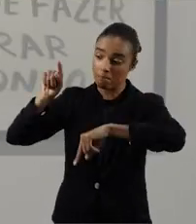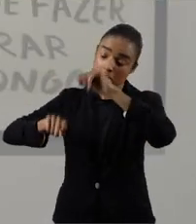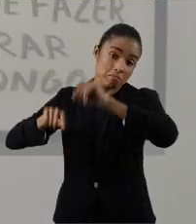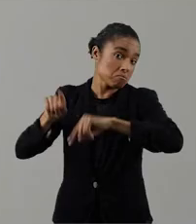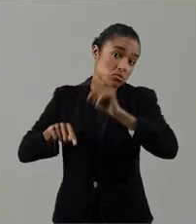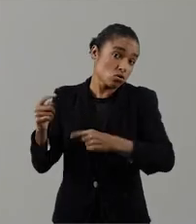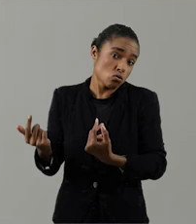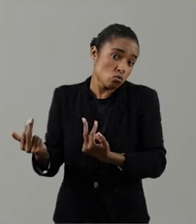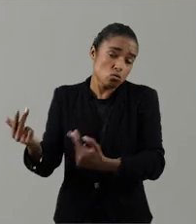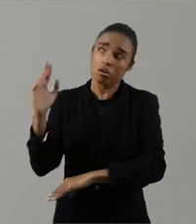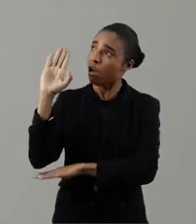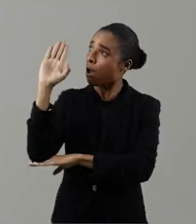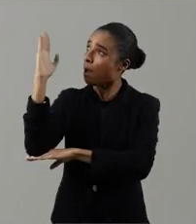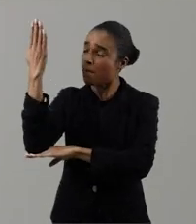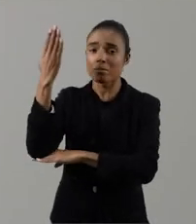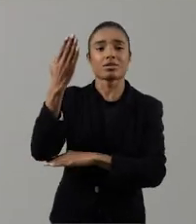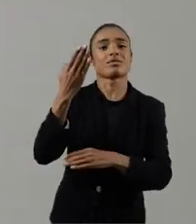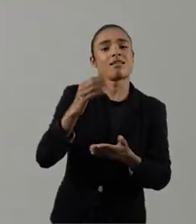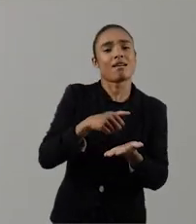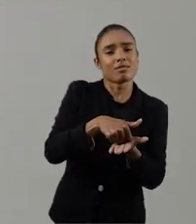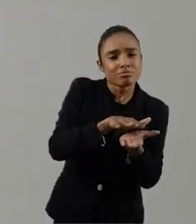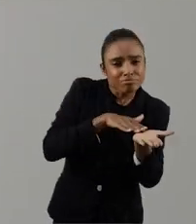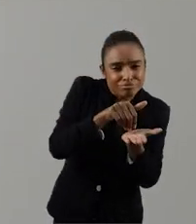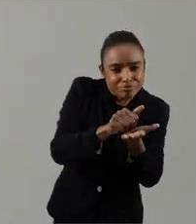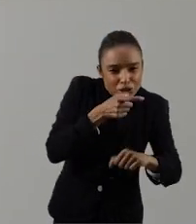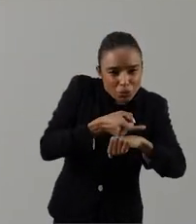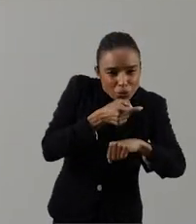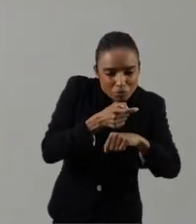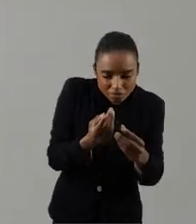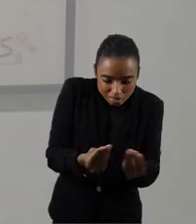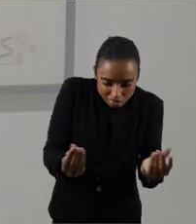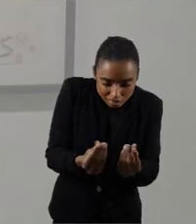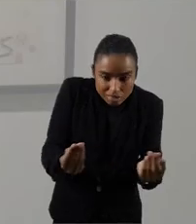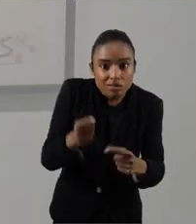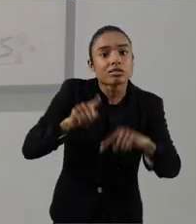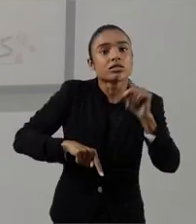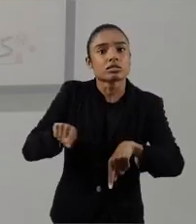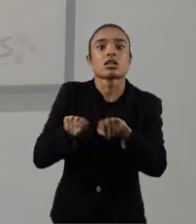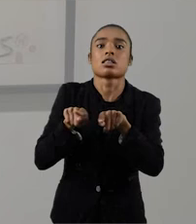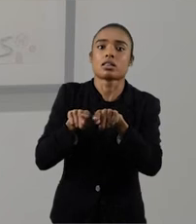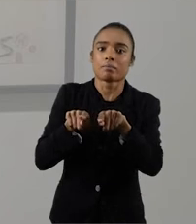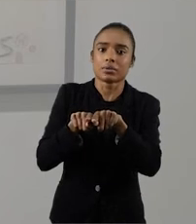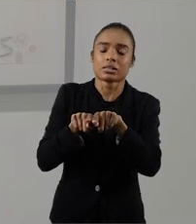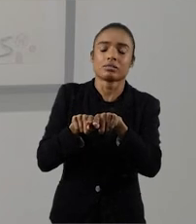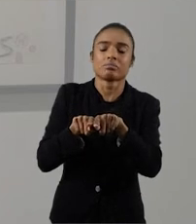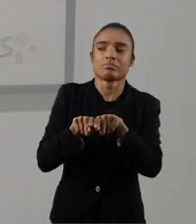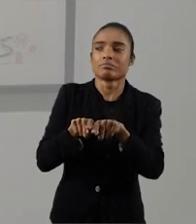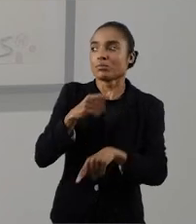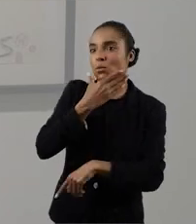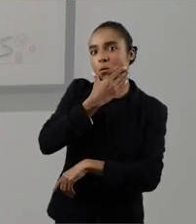são materiais tal como a madeira, resina e a fotografia. Então, ele tem uma coisa que a gente fala aqui internamente